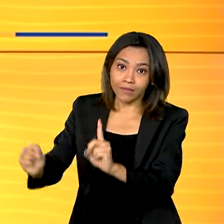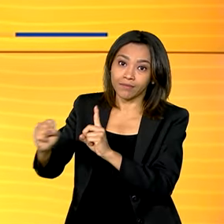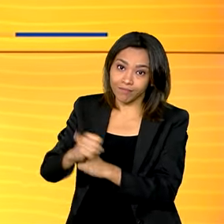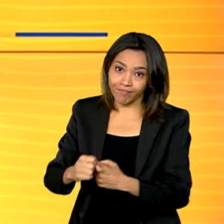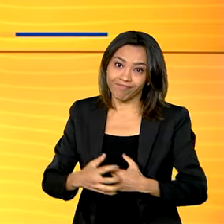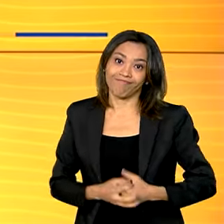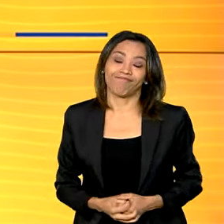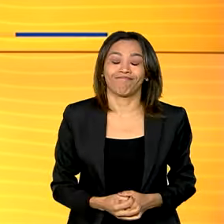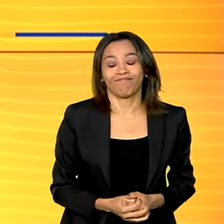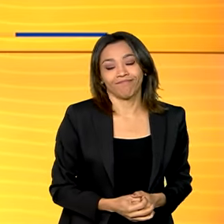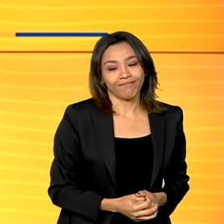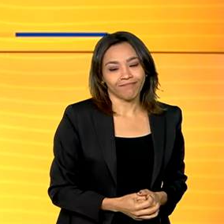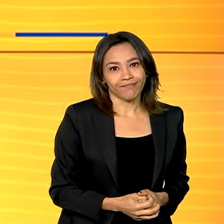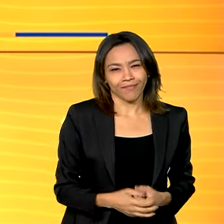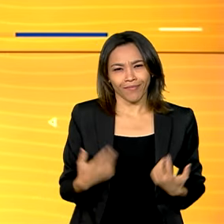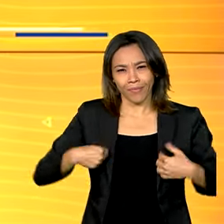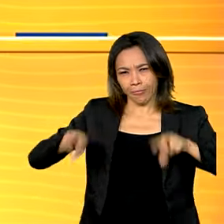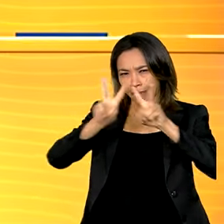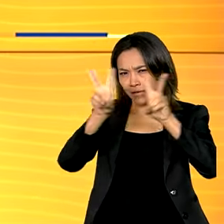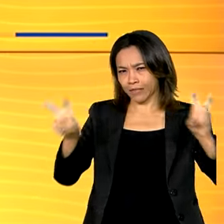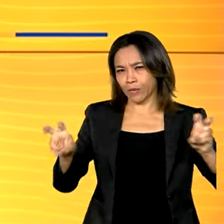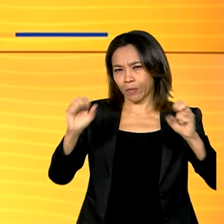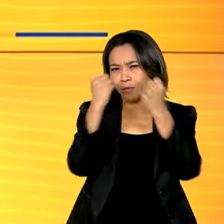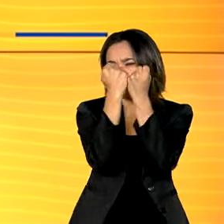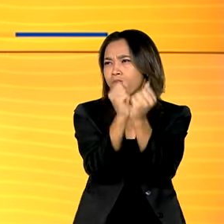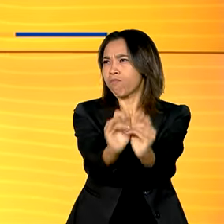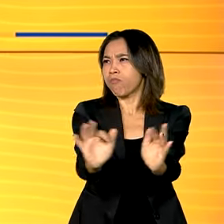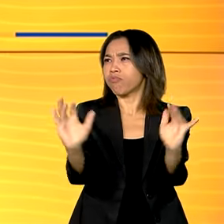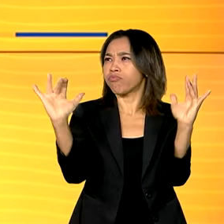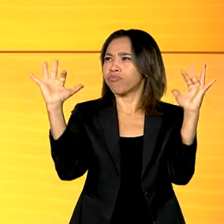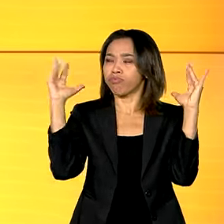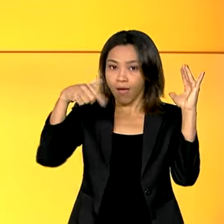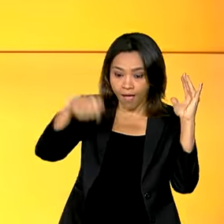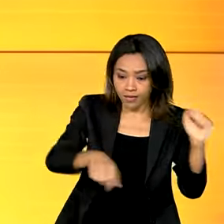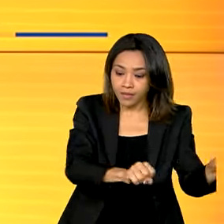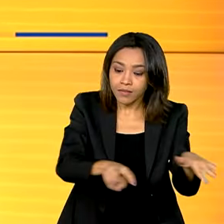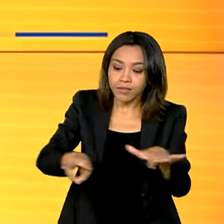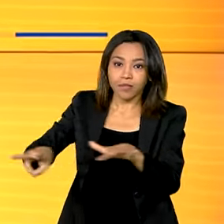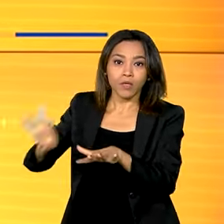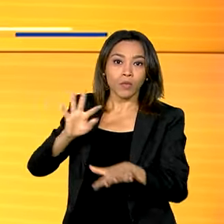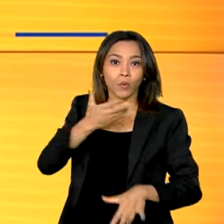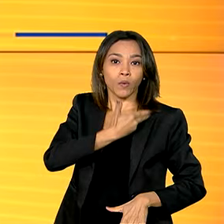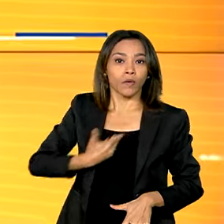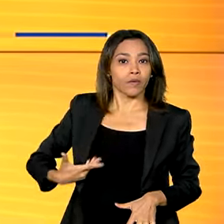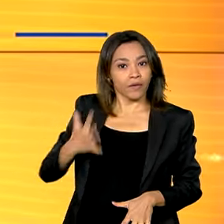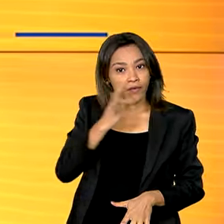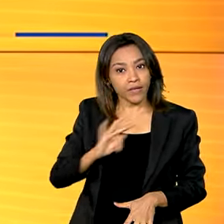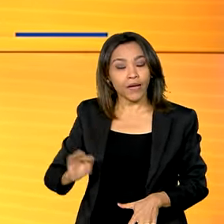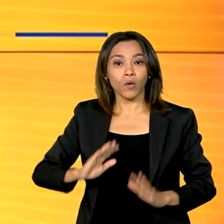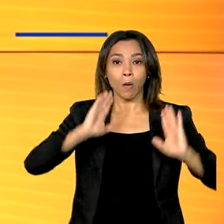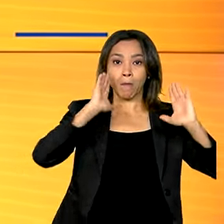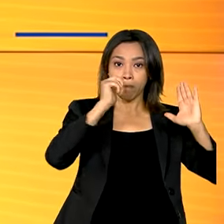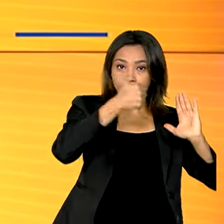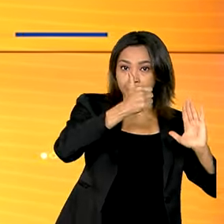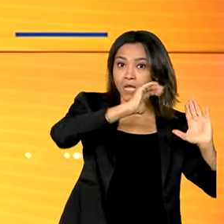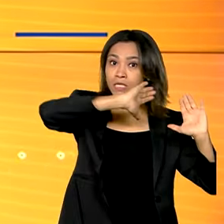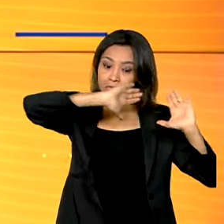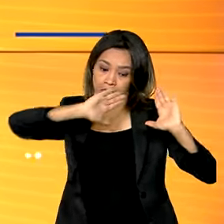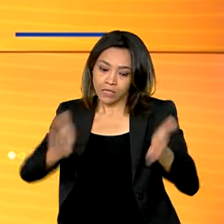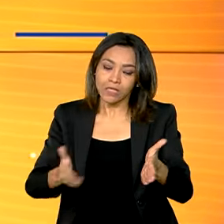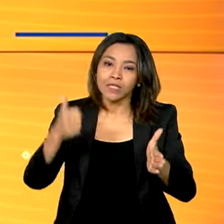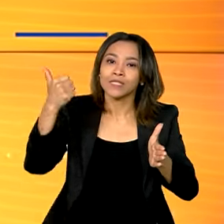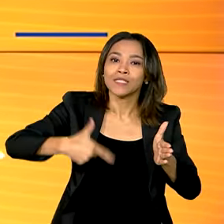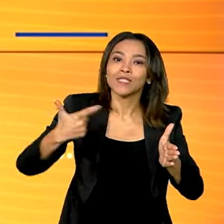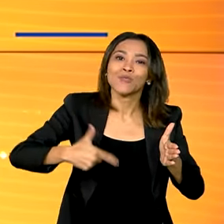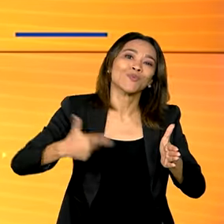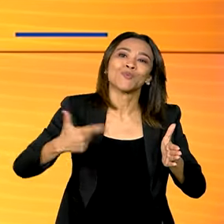E por falar em meio ambiente, durante esta semana o governo federal realiza a segunda fase da busca ativa para o Bolsa